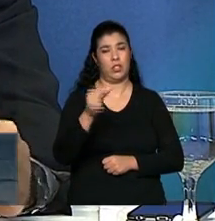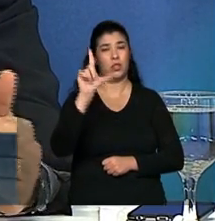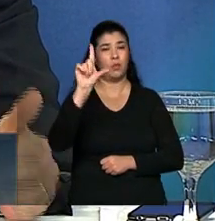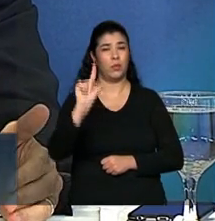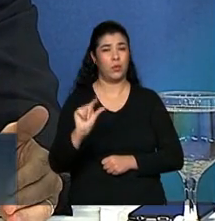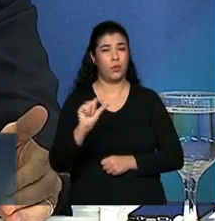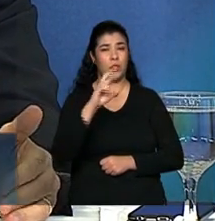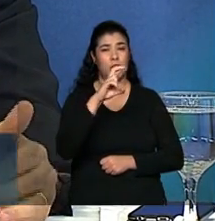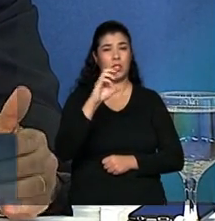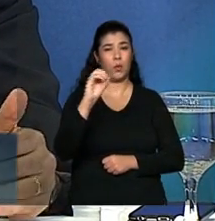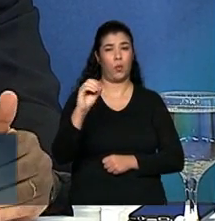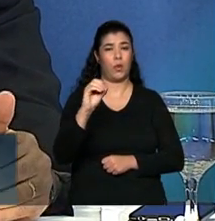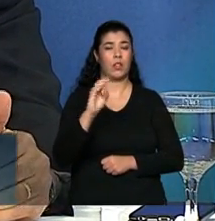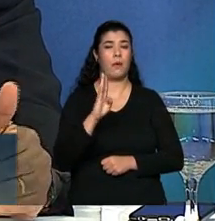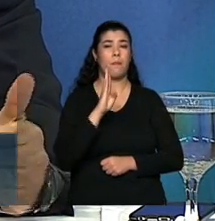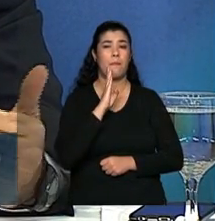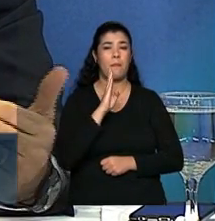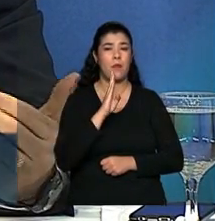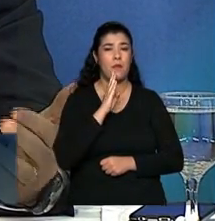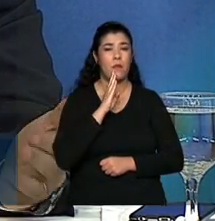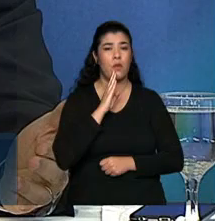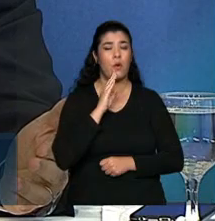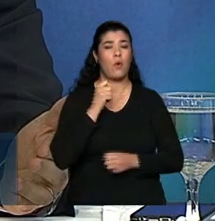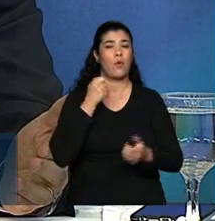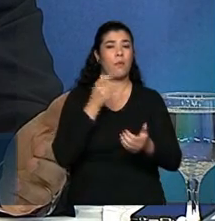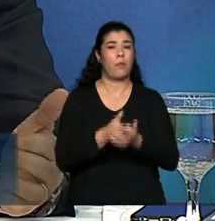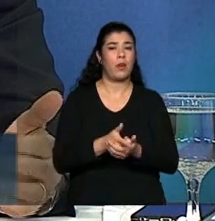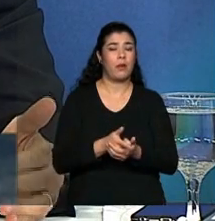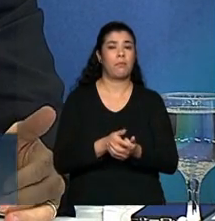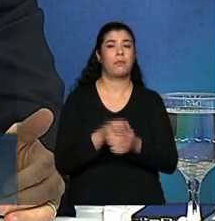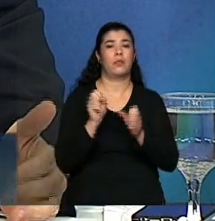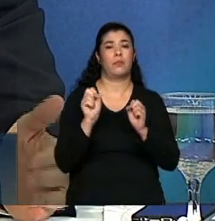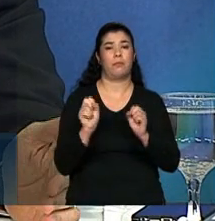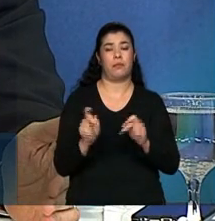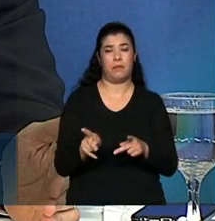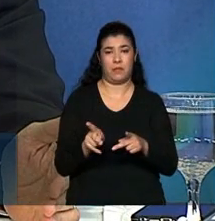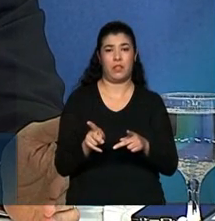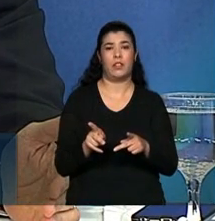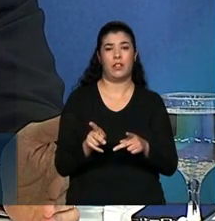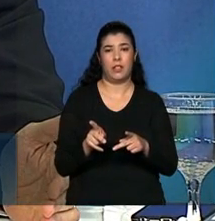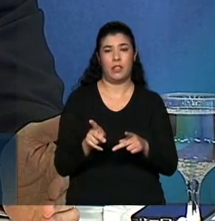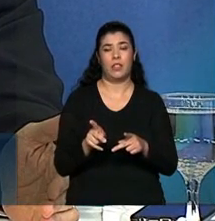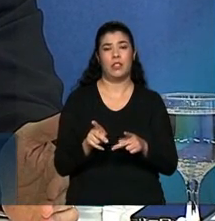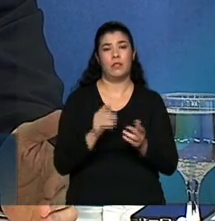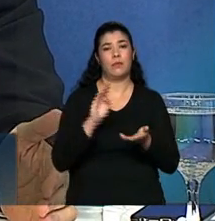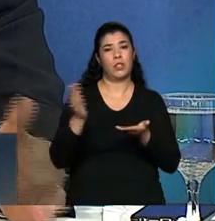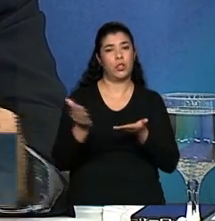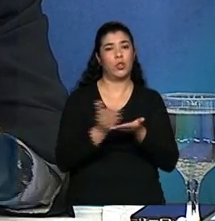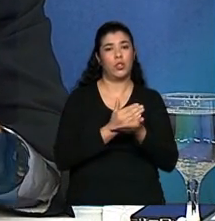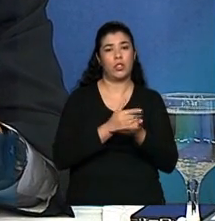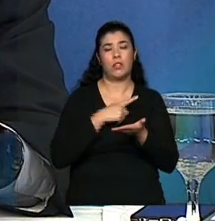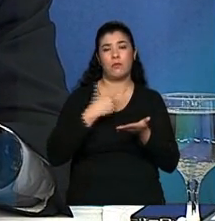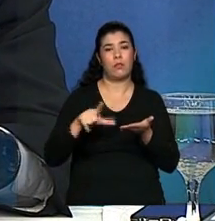gasto da Previdência em relação ao que aconteceria sem a progressividade.